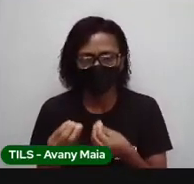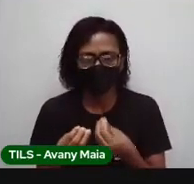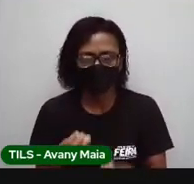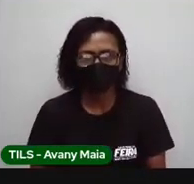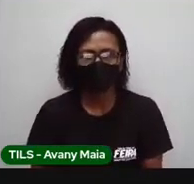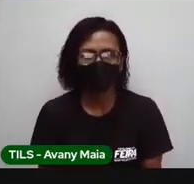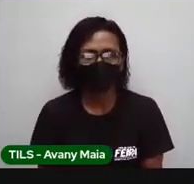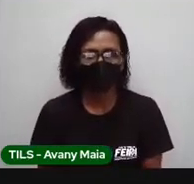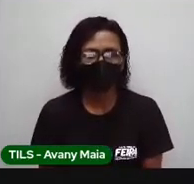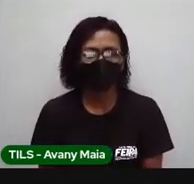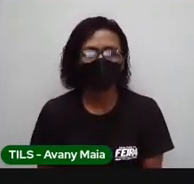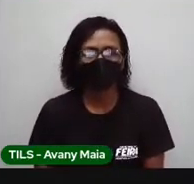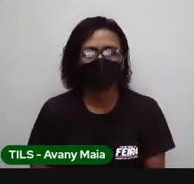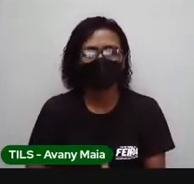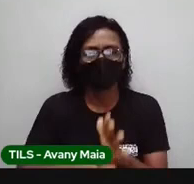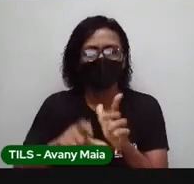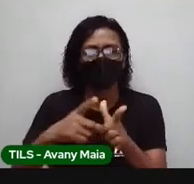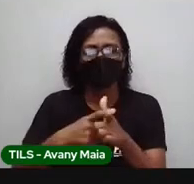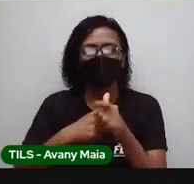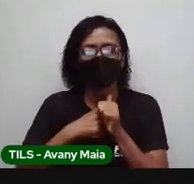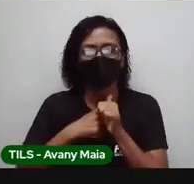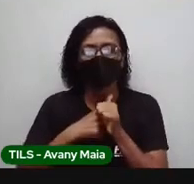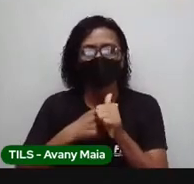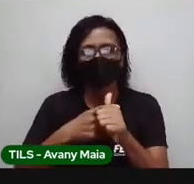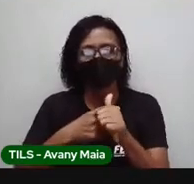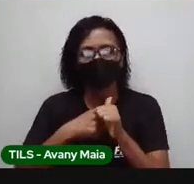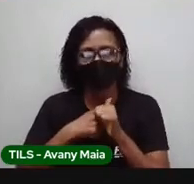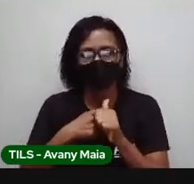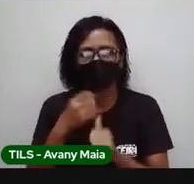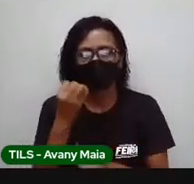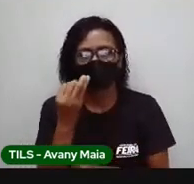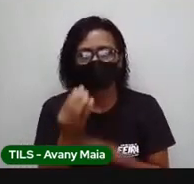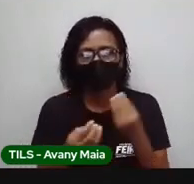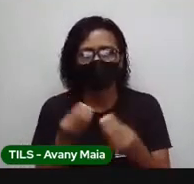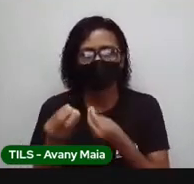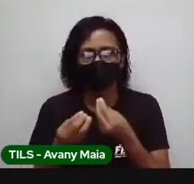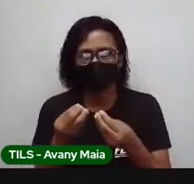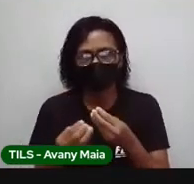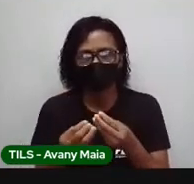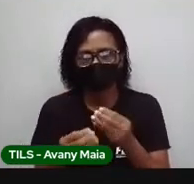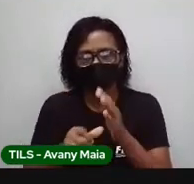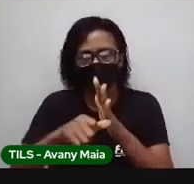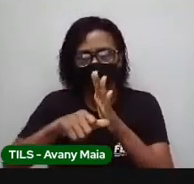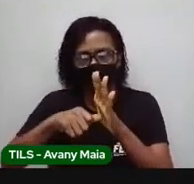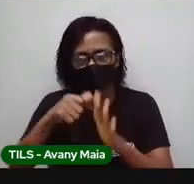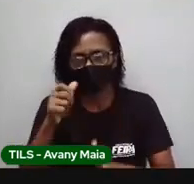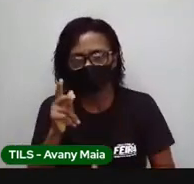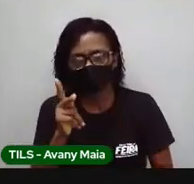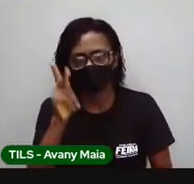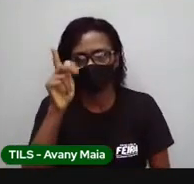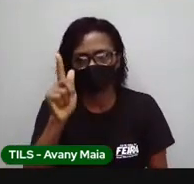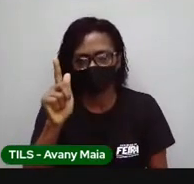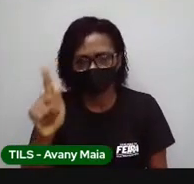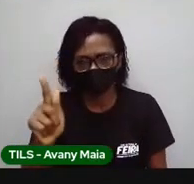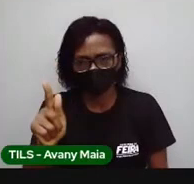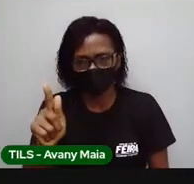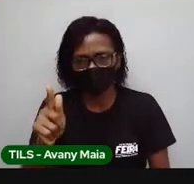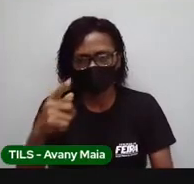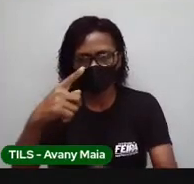No primeiro pensamento, de quilograma para grama, para grama, a gente multiplicava por mil.